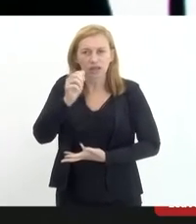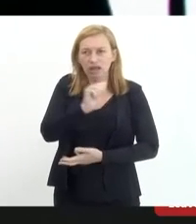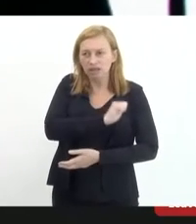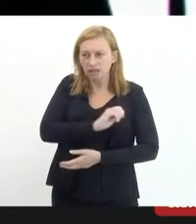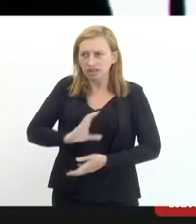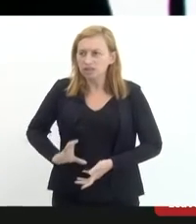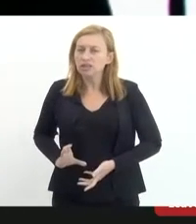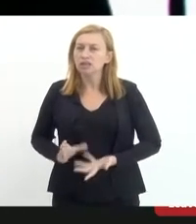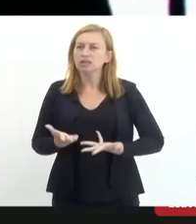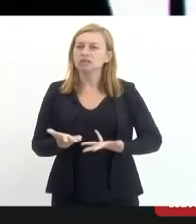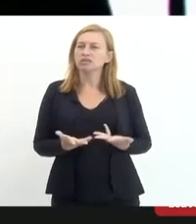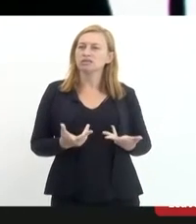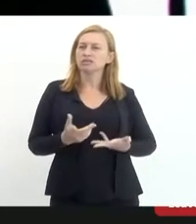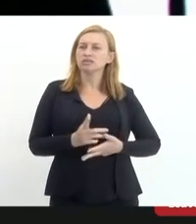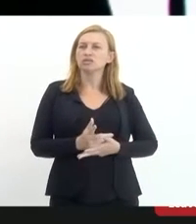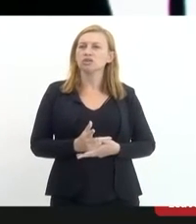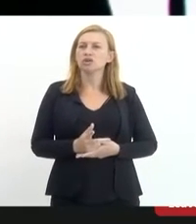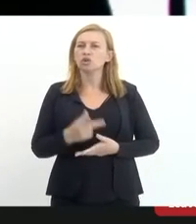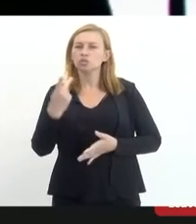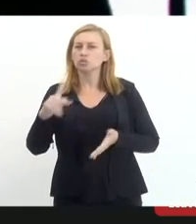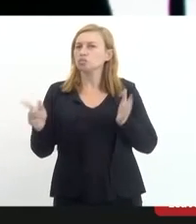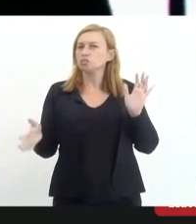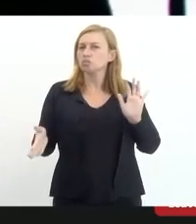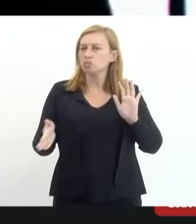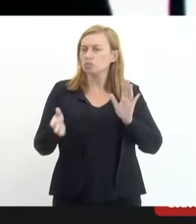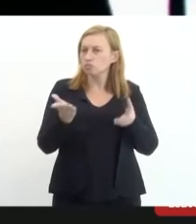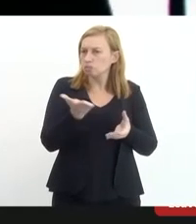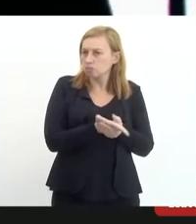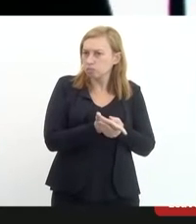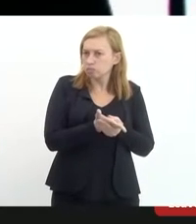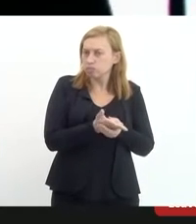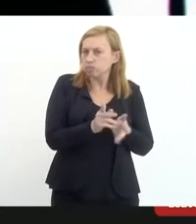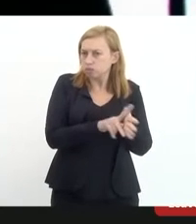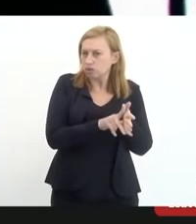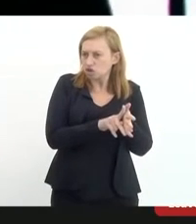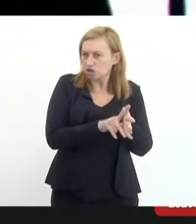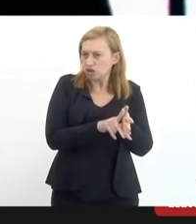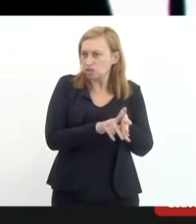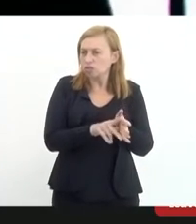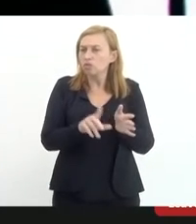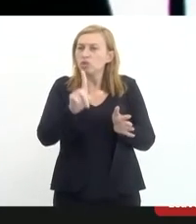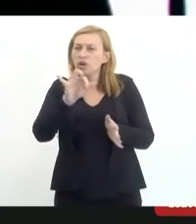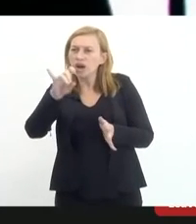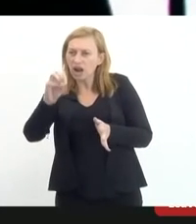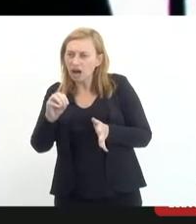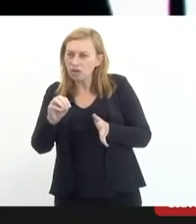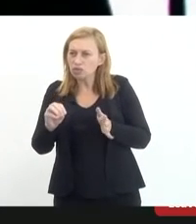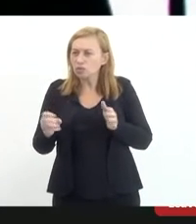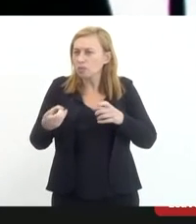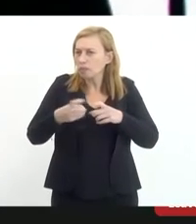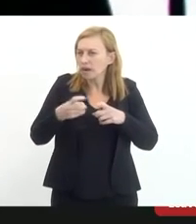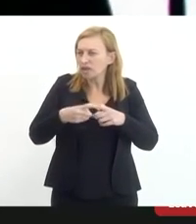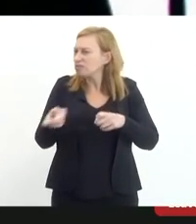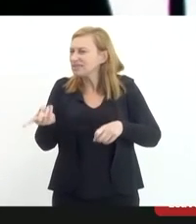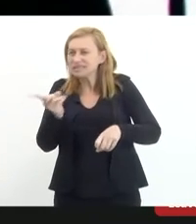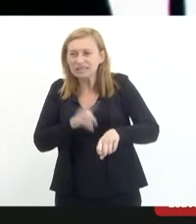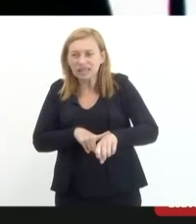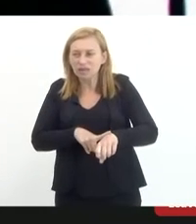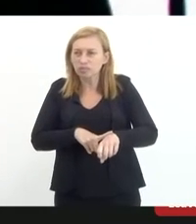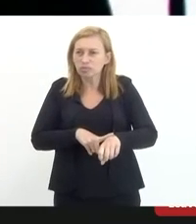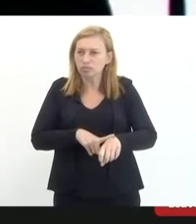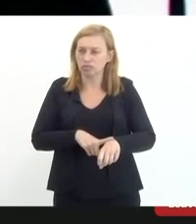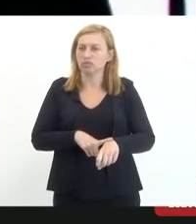justificativa do seu projeto, tornar o laudo médico pericial sem prazo de validade,